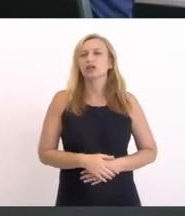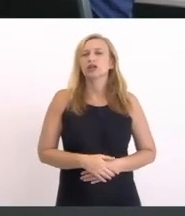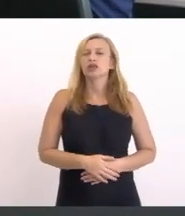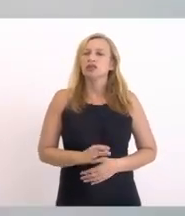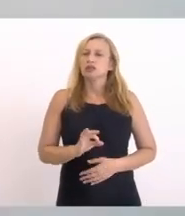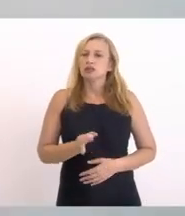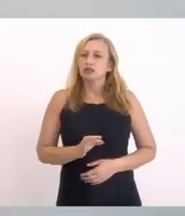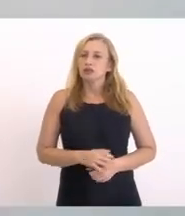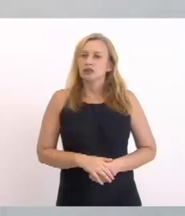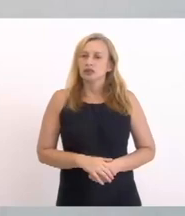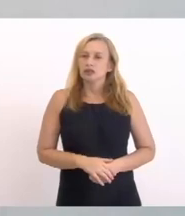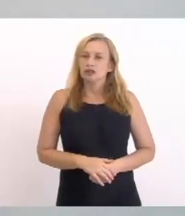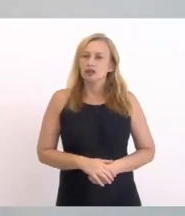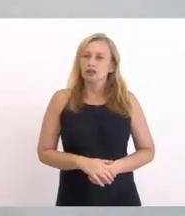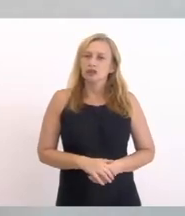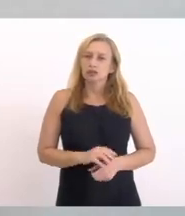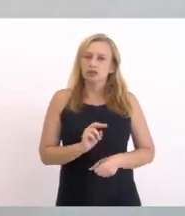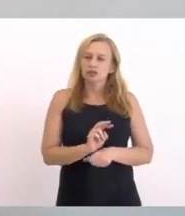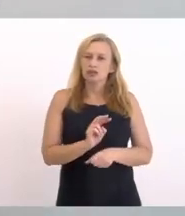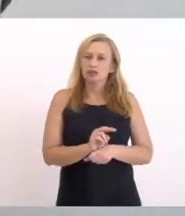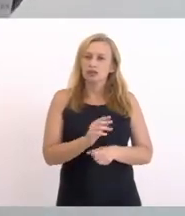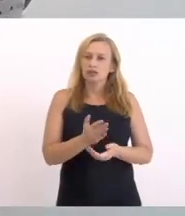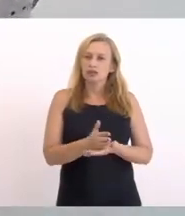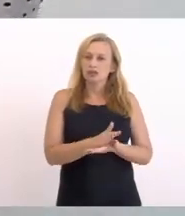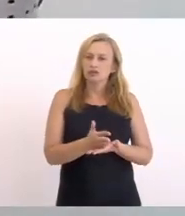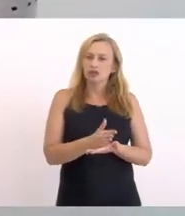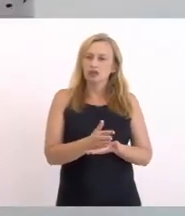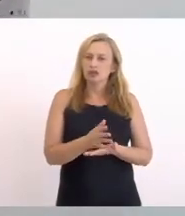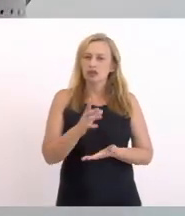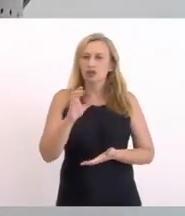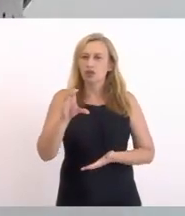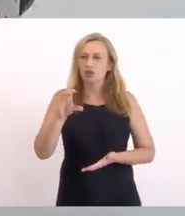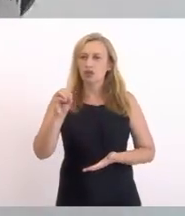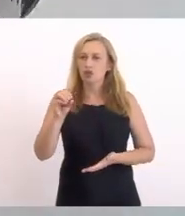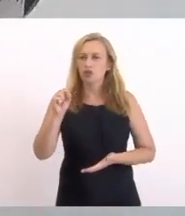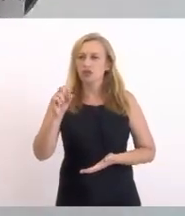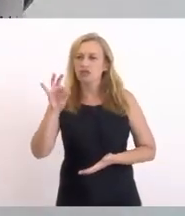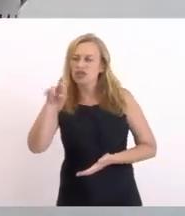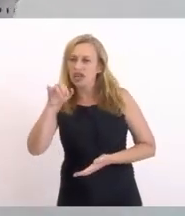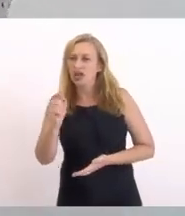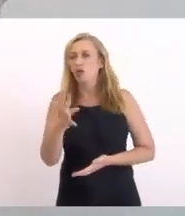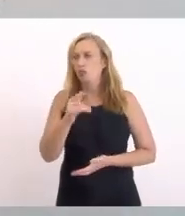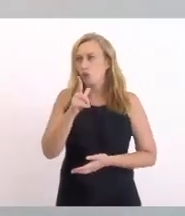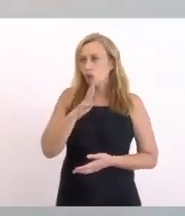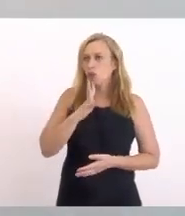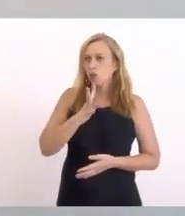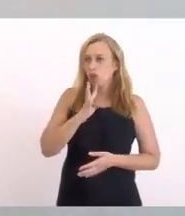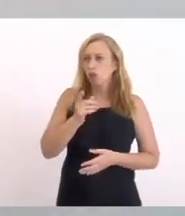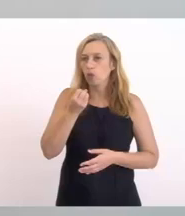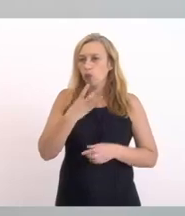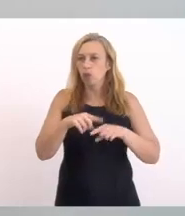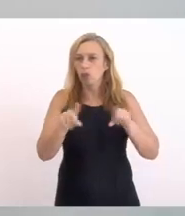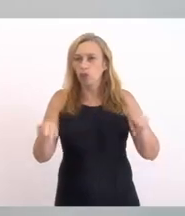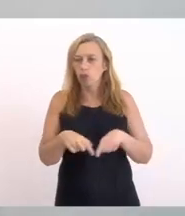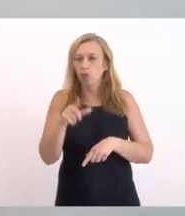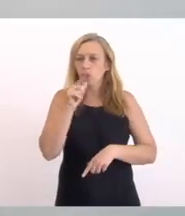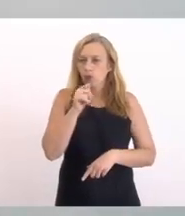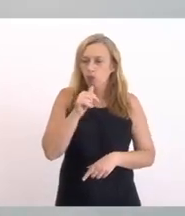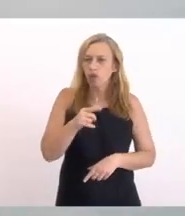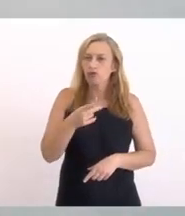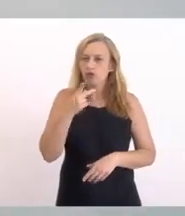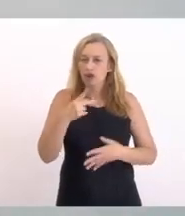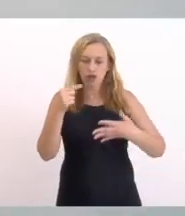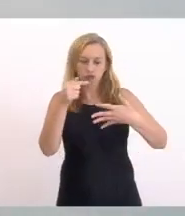justamente Chefeava a divisão Sistema Lagunais e Costeiros Então conheço bem As lagoas do Estado do Rio de Janeiro Então eu vou pontuar